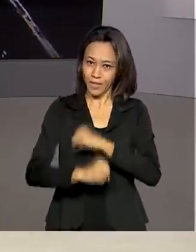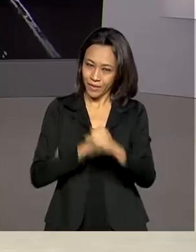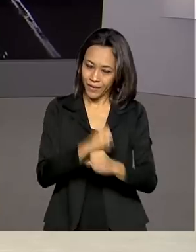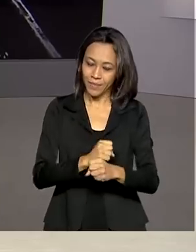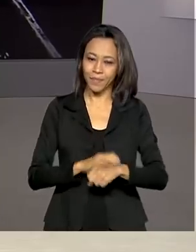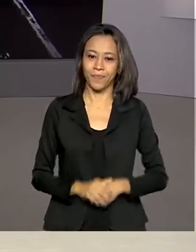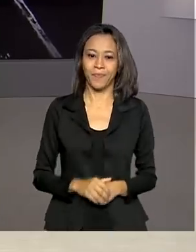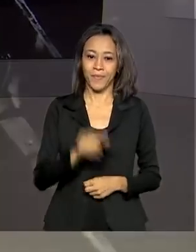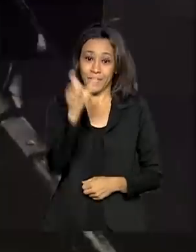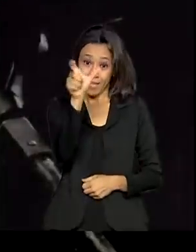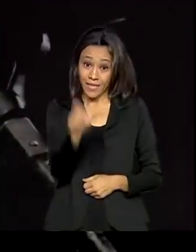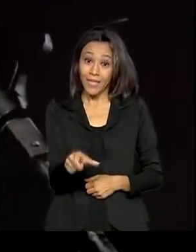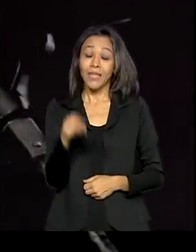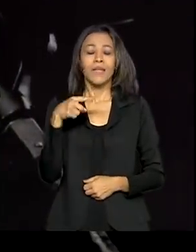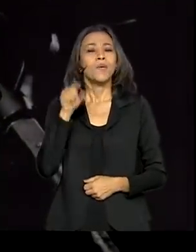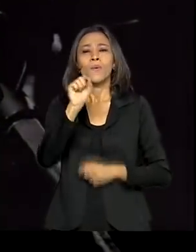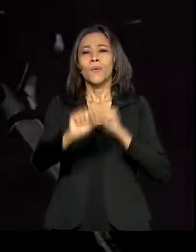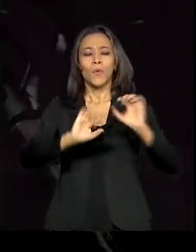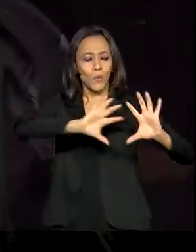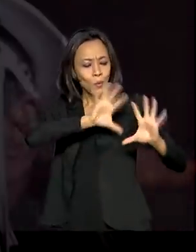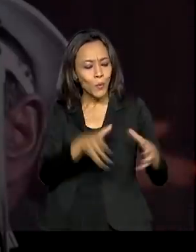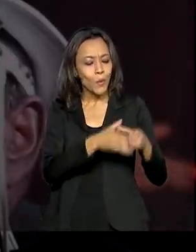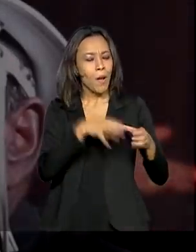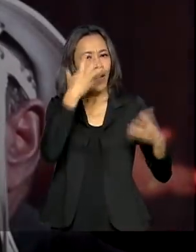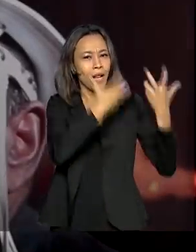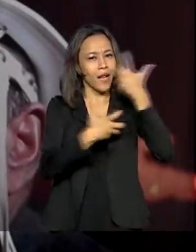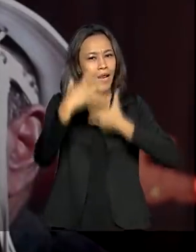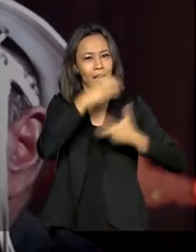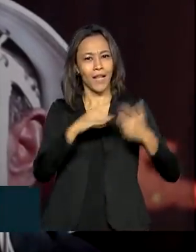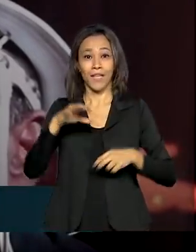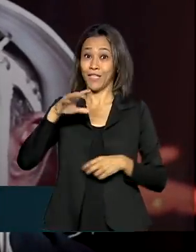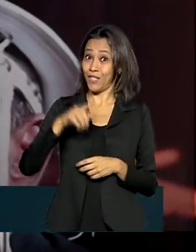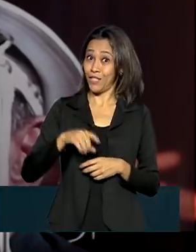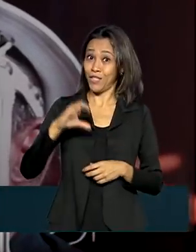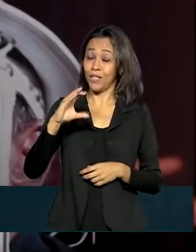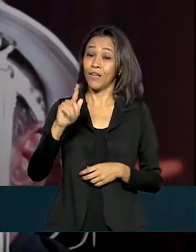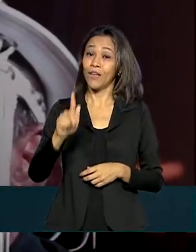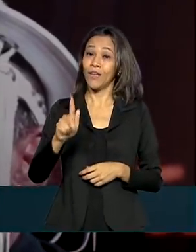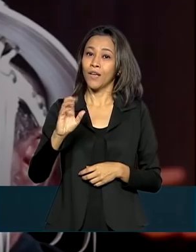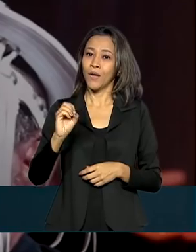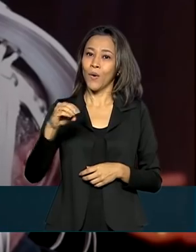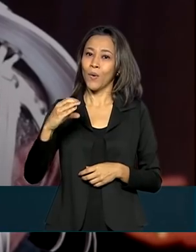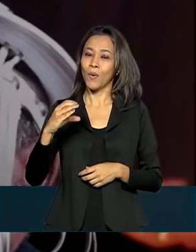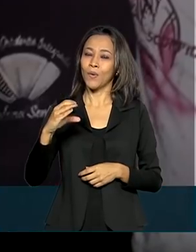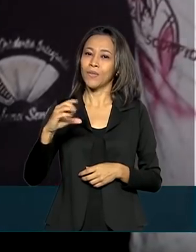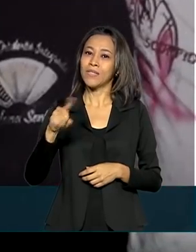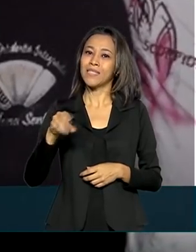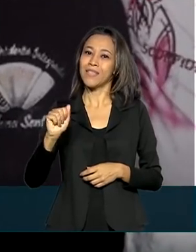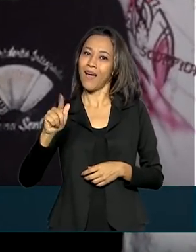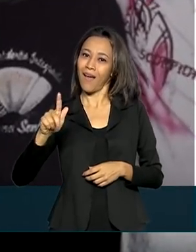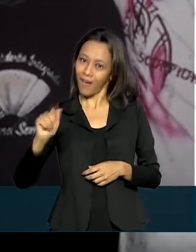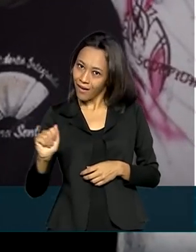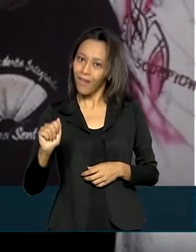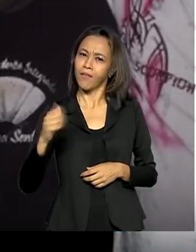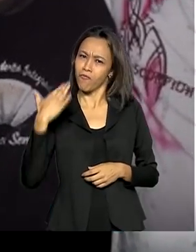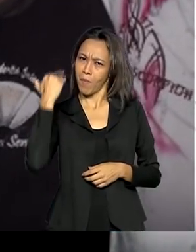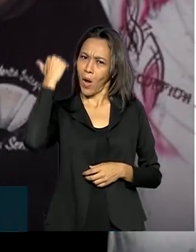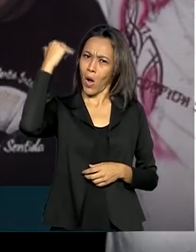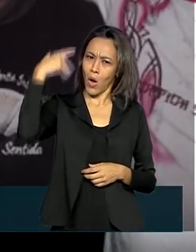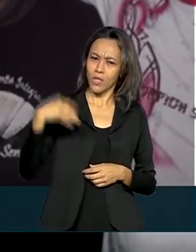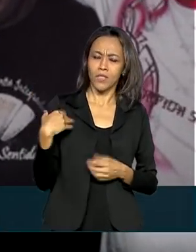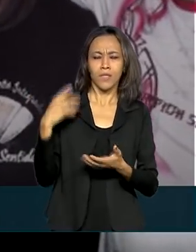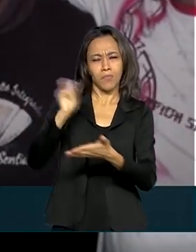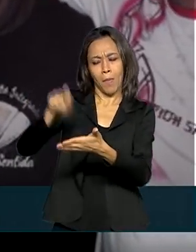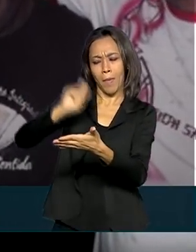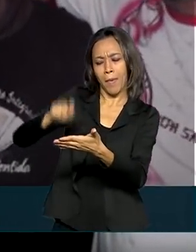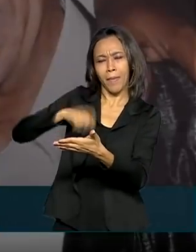Pinto do Acordeon fez parte do grupo musical de Luiz Gonzaga, o Rei do Baião, e compôs músicas que foram gravadas por grandes nomes